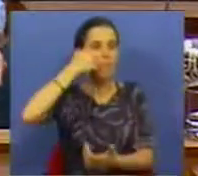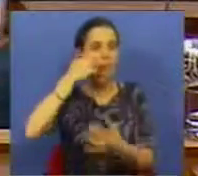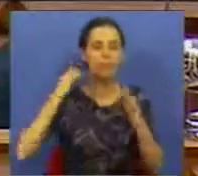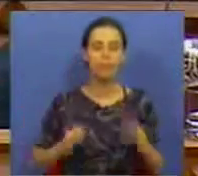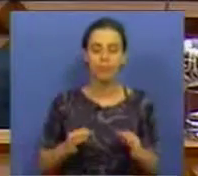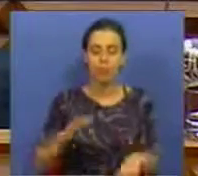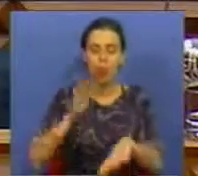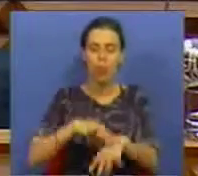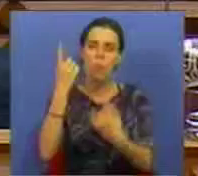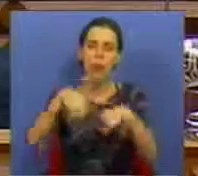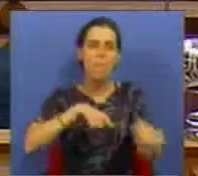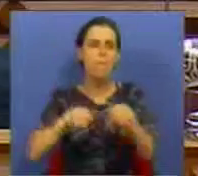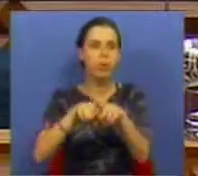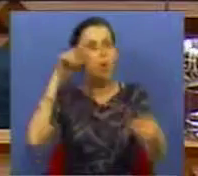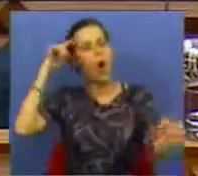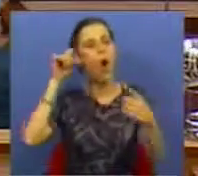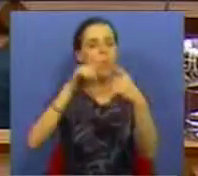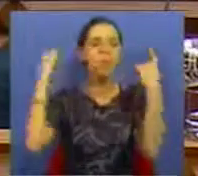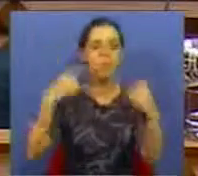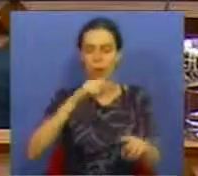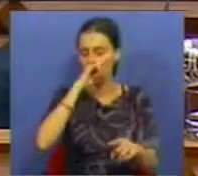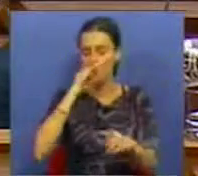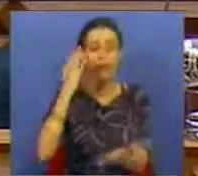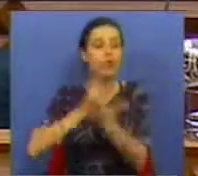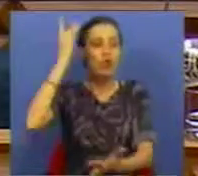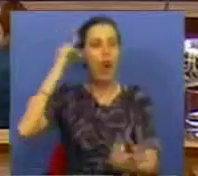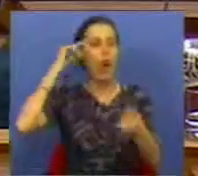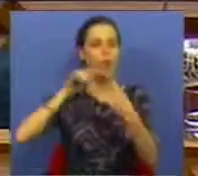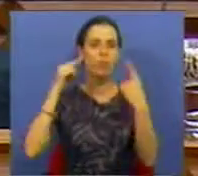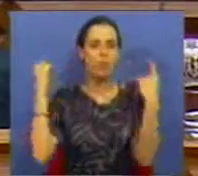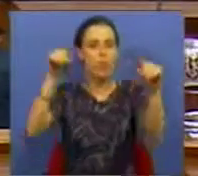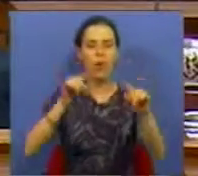em nome de uma política que tem como objetivo, como exclusivo objetivo,